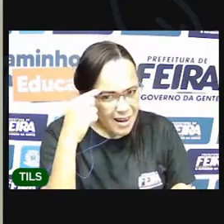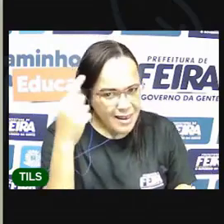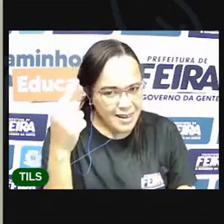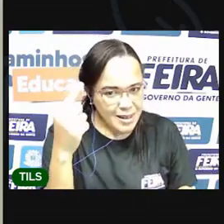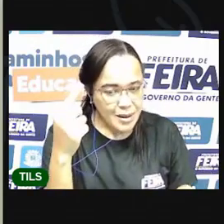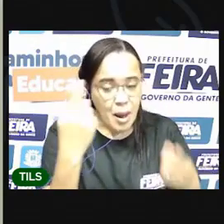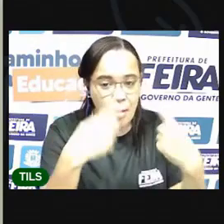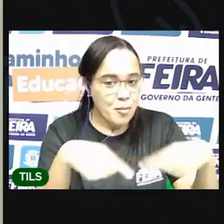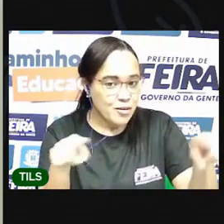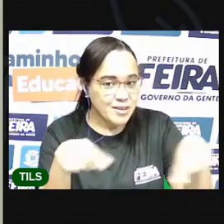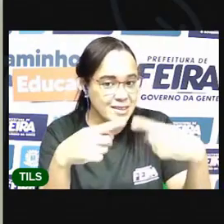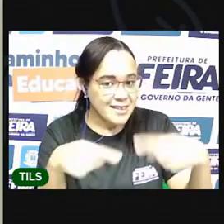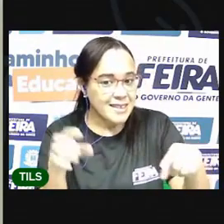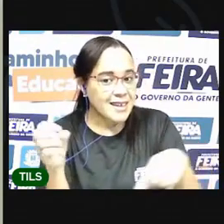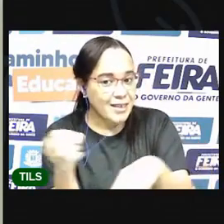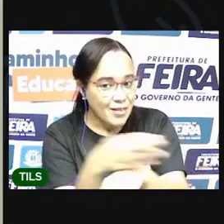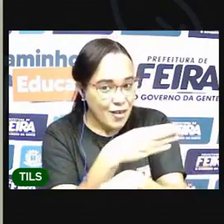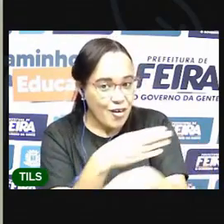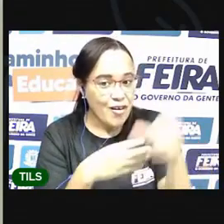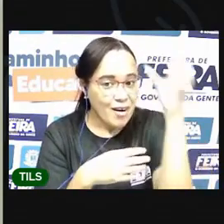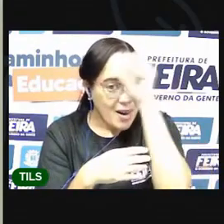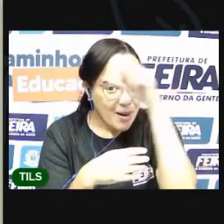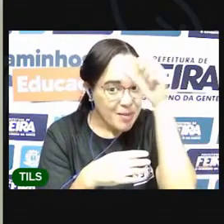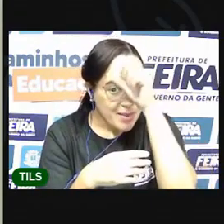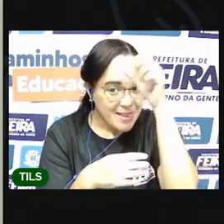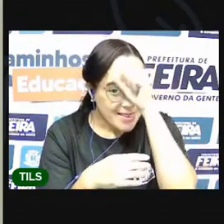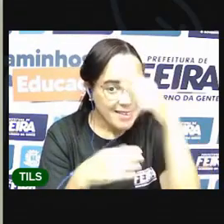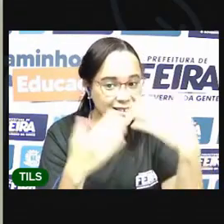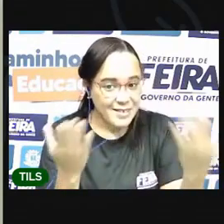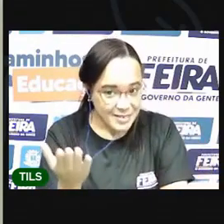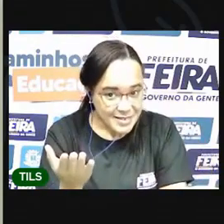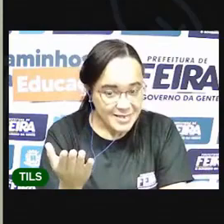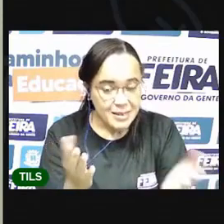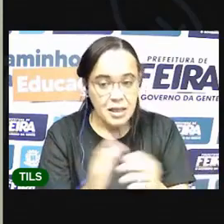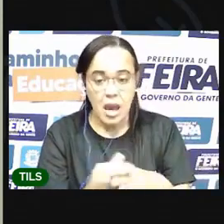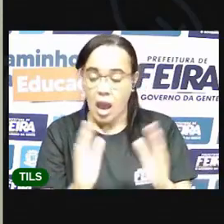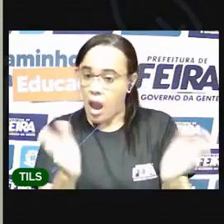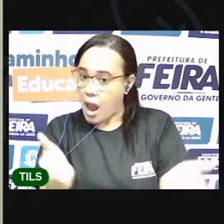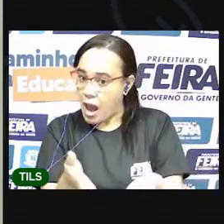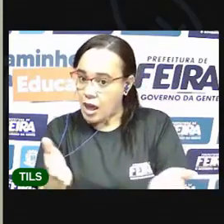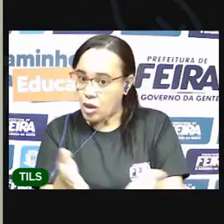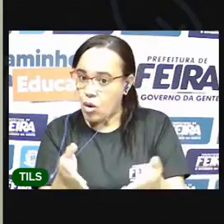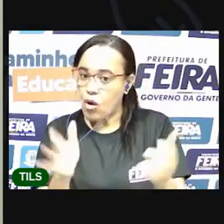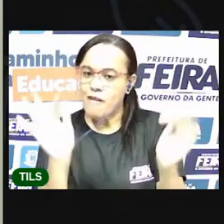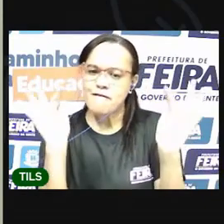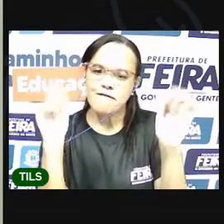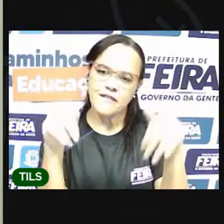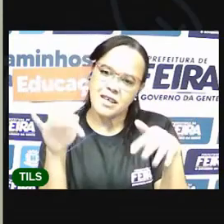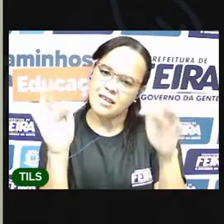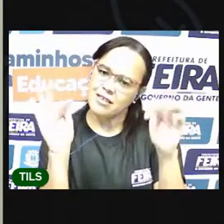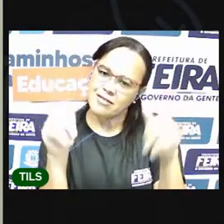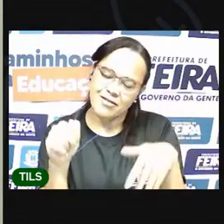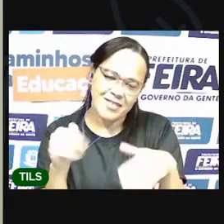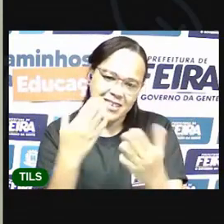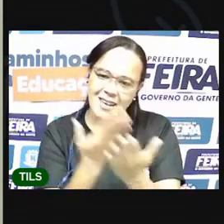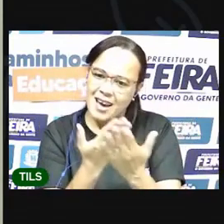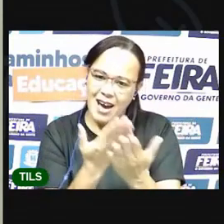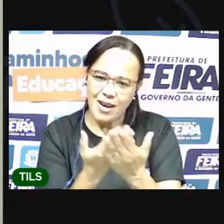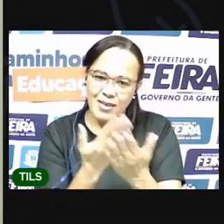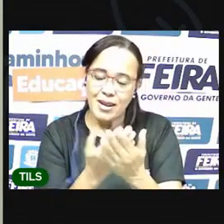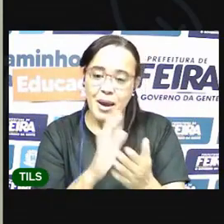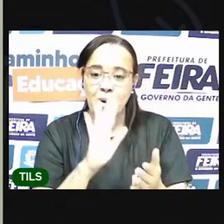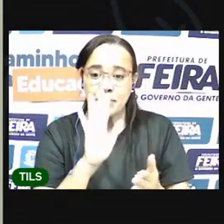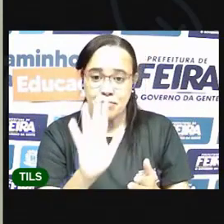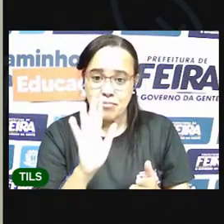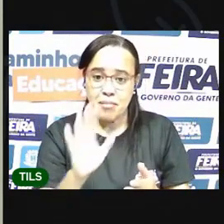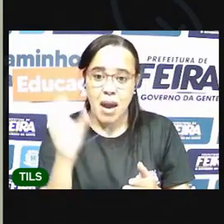Agora, crianças A gente vai chegando Ao final da nossa aula Eu espero que vocês Tenham aprendido bastante E a gente se vê No